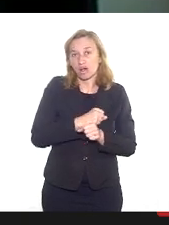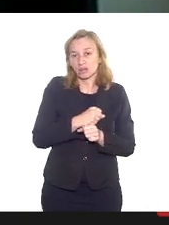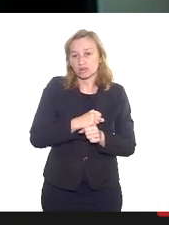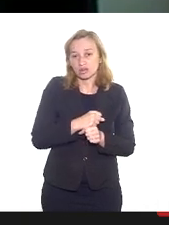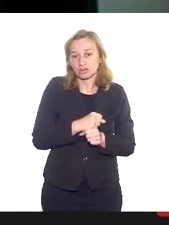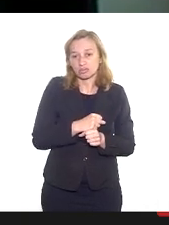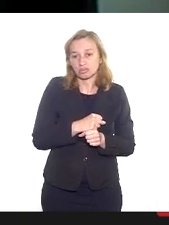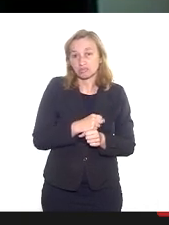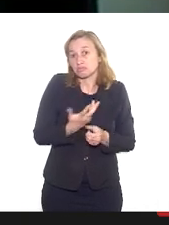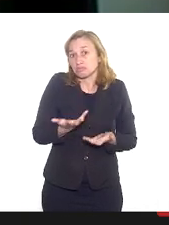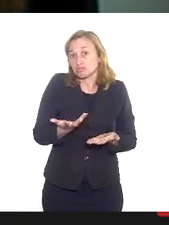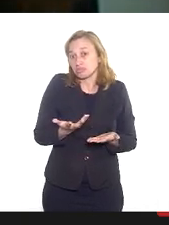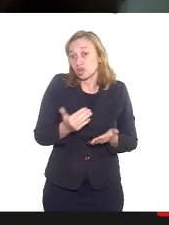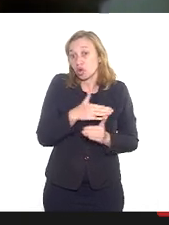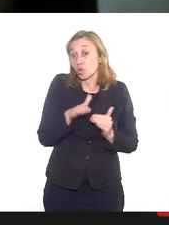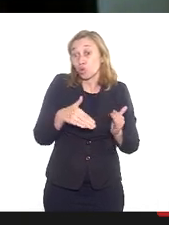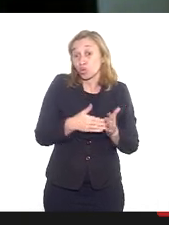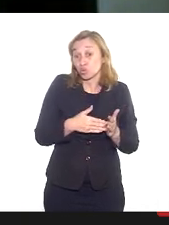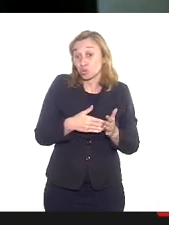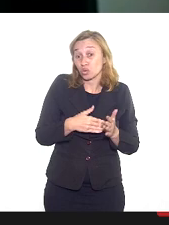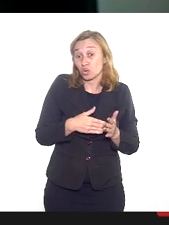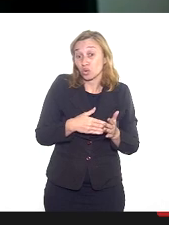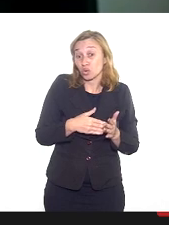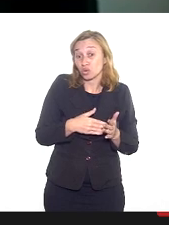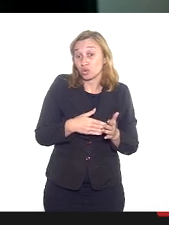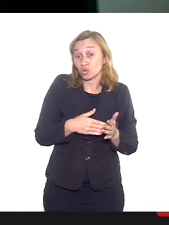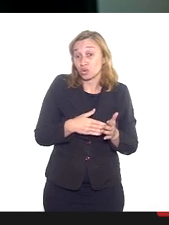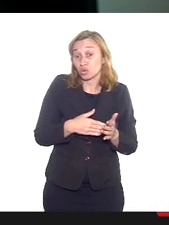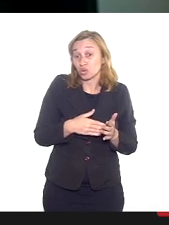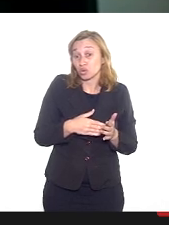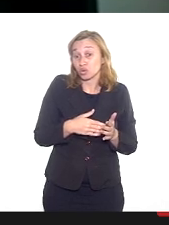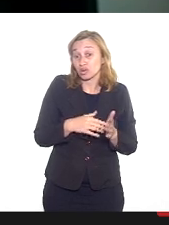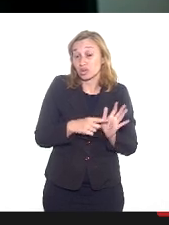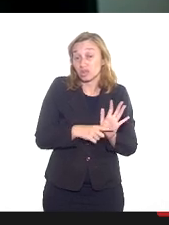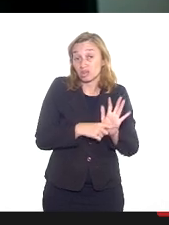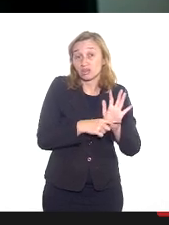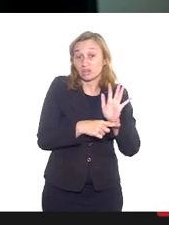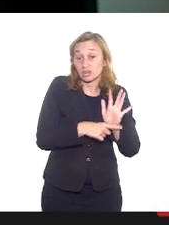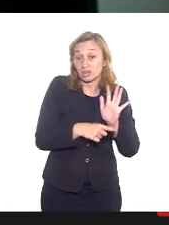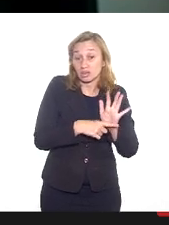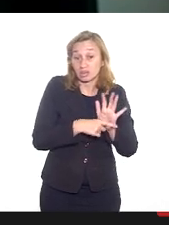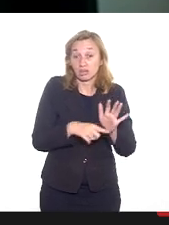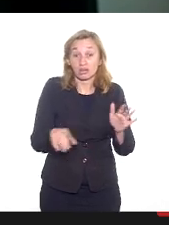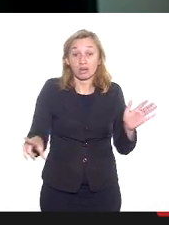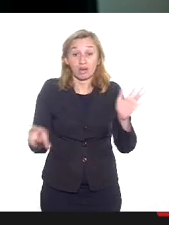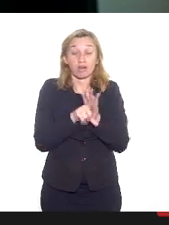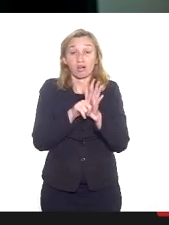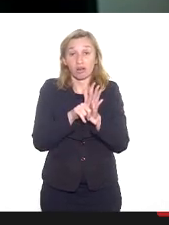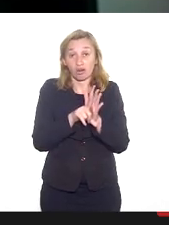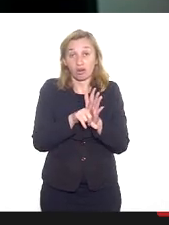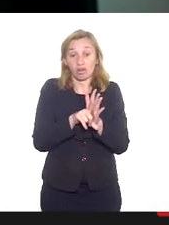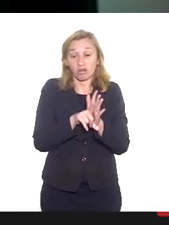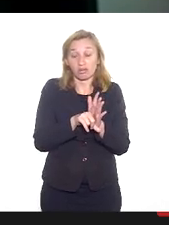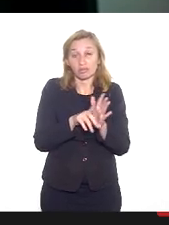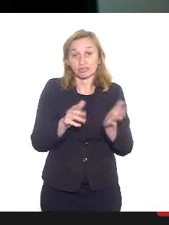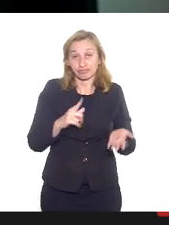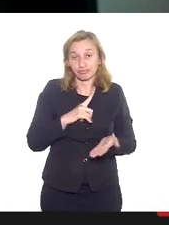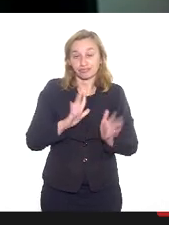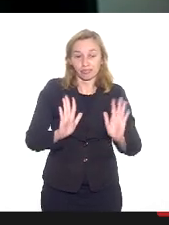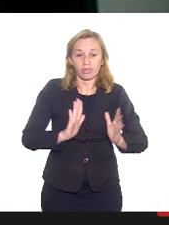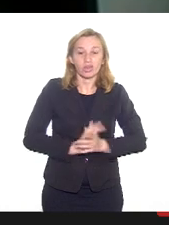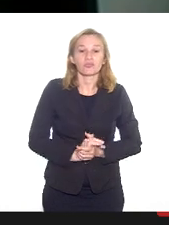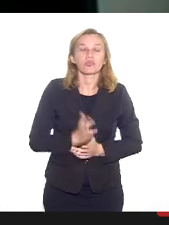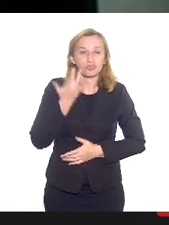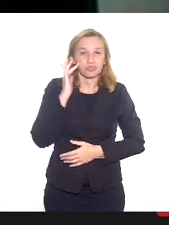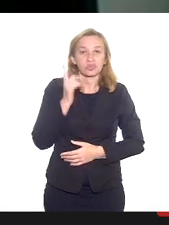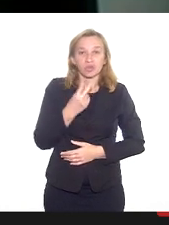de um mês a um ano com todas as concessões que os benefícios da legislação processual permite. Então, acho que a